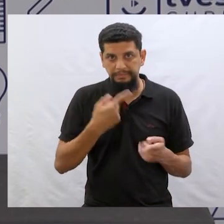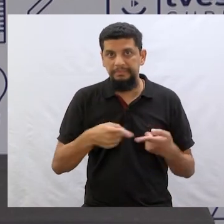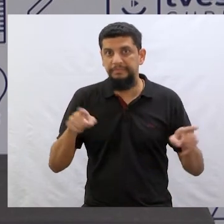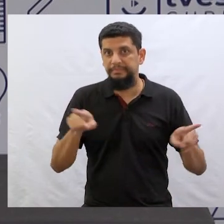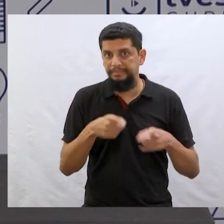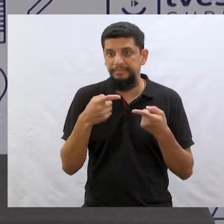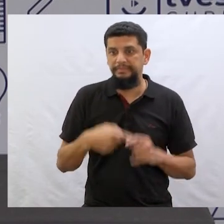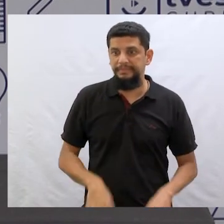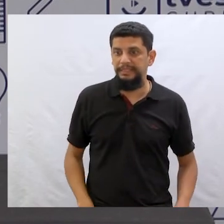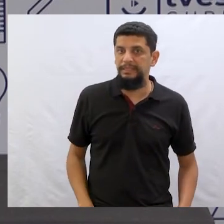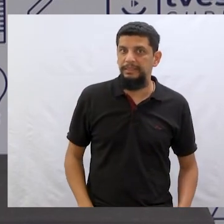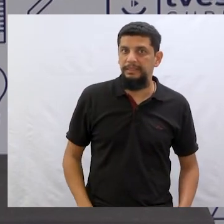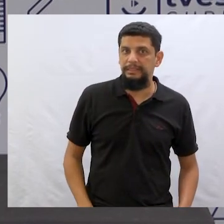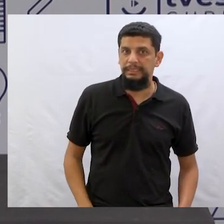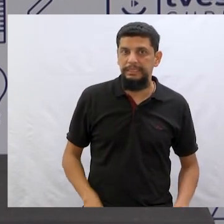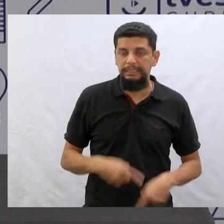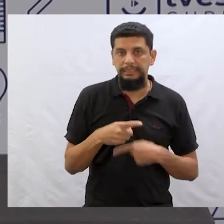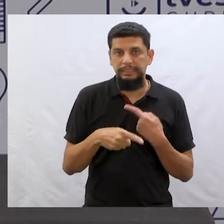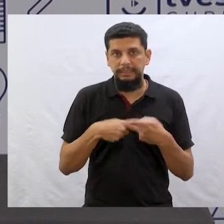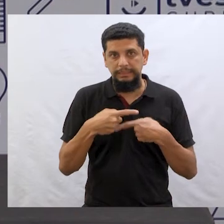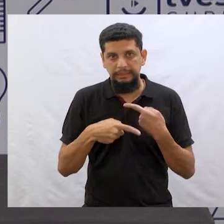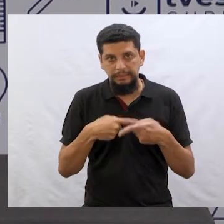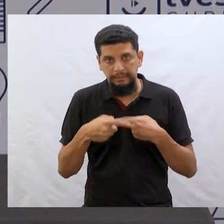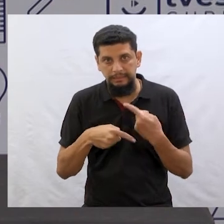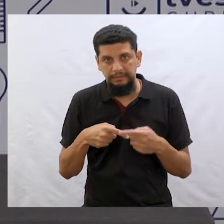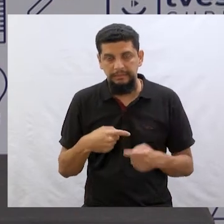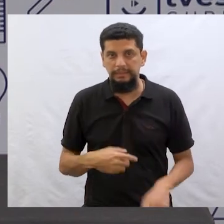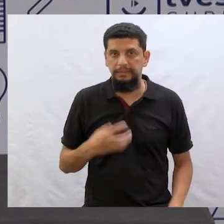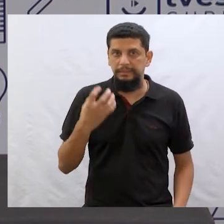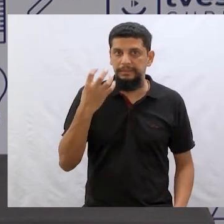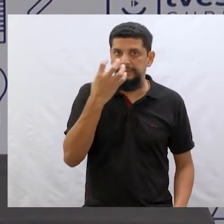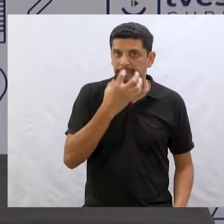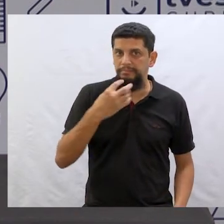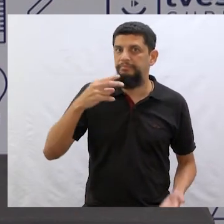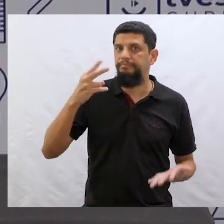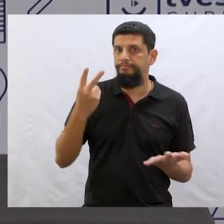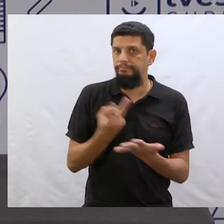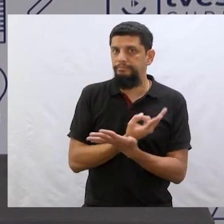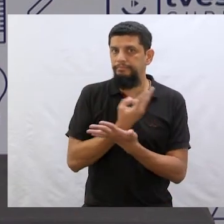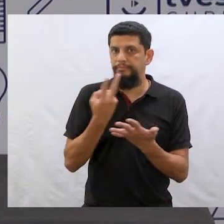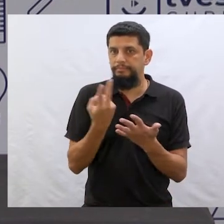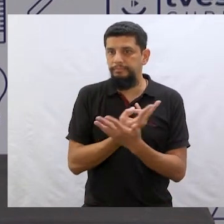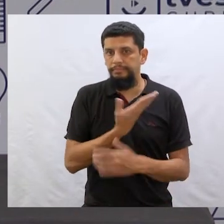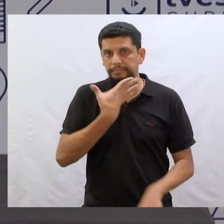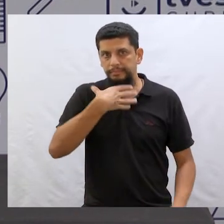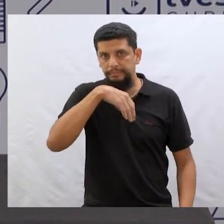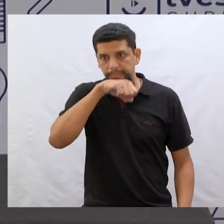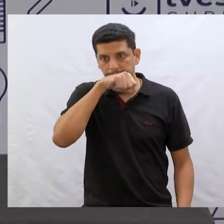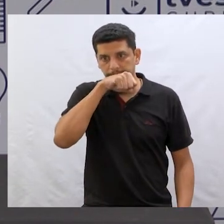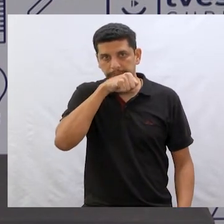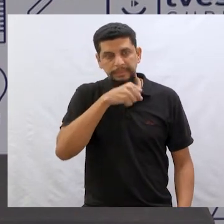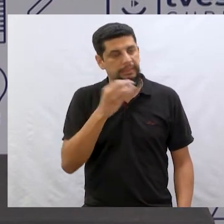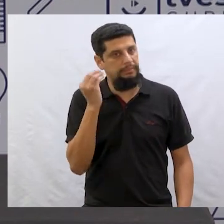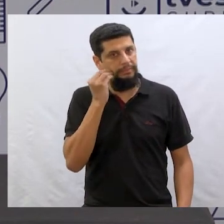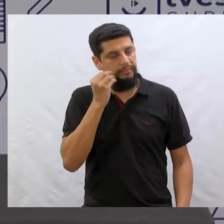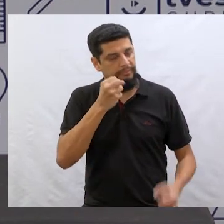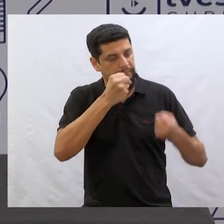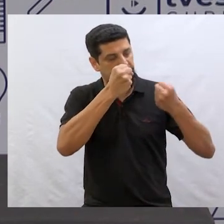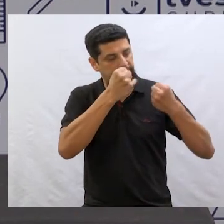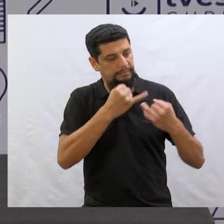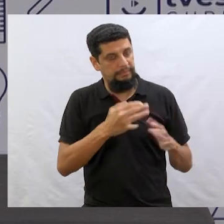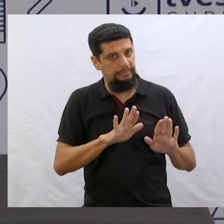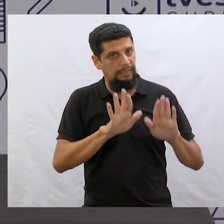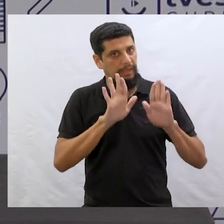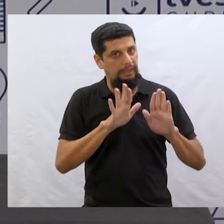também cantou uma música, né? E ele acabou cantando de maneira equivocada. E o pai tentou explicar